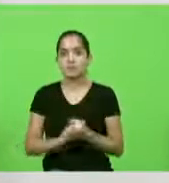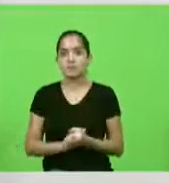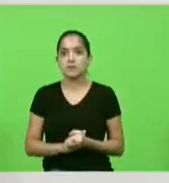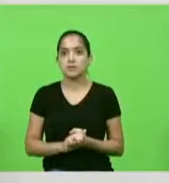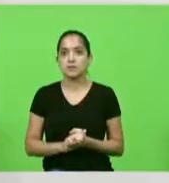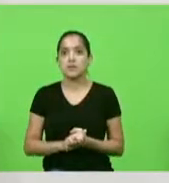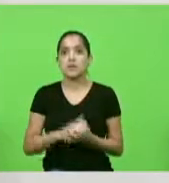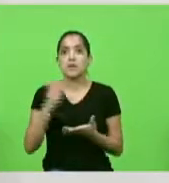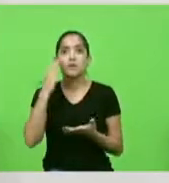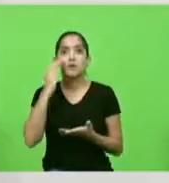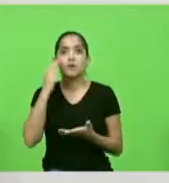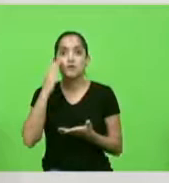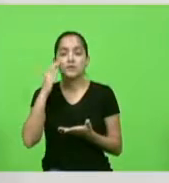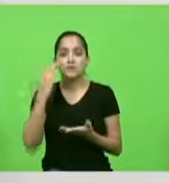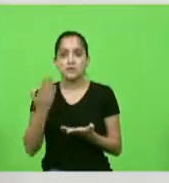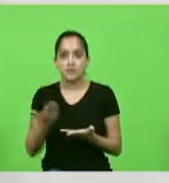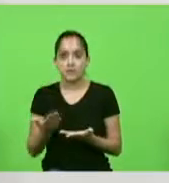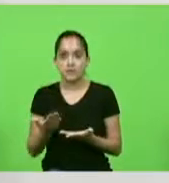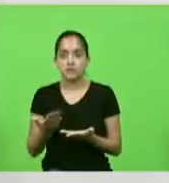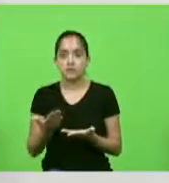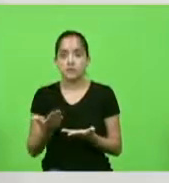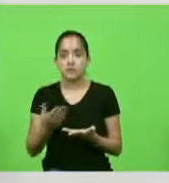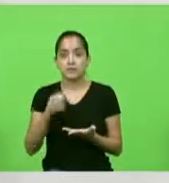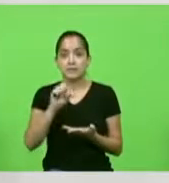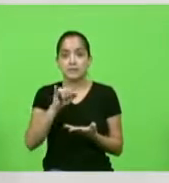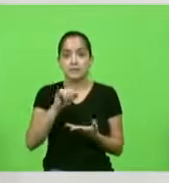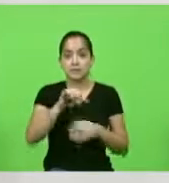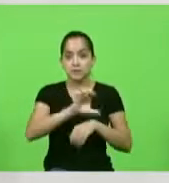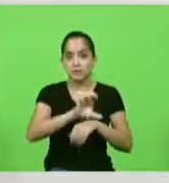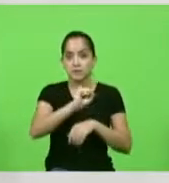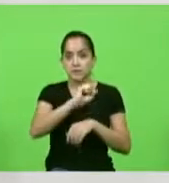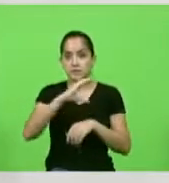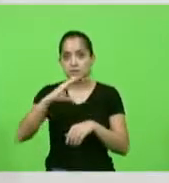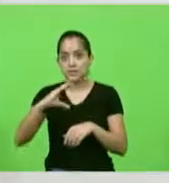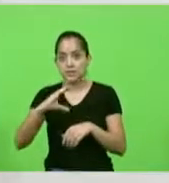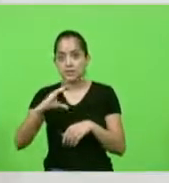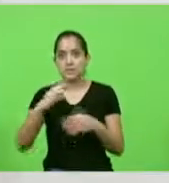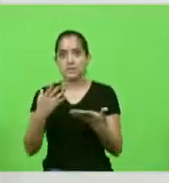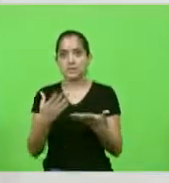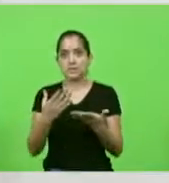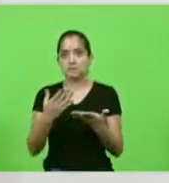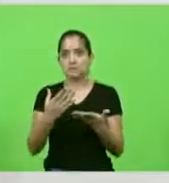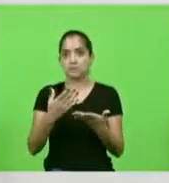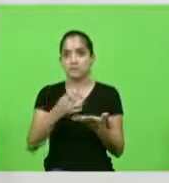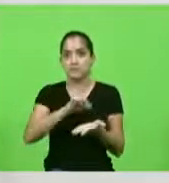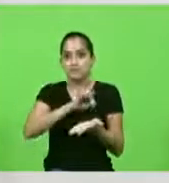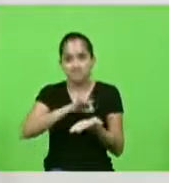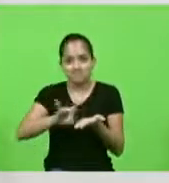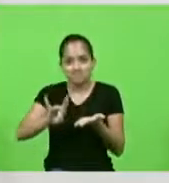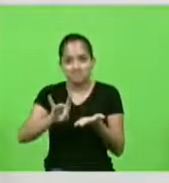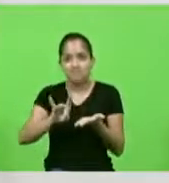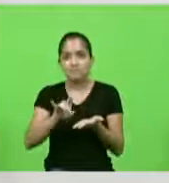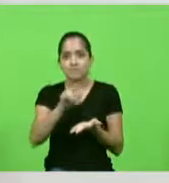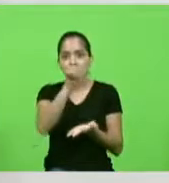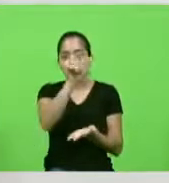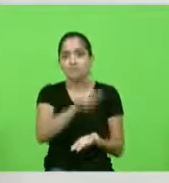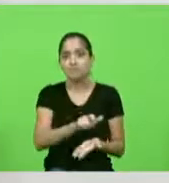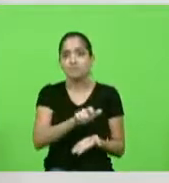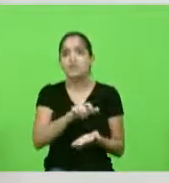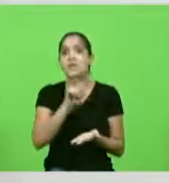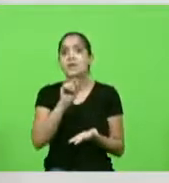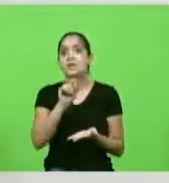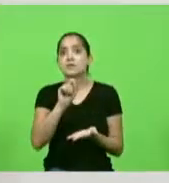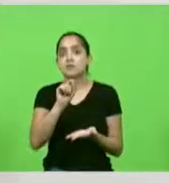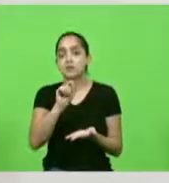Entendo que se Santa Catarina tem um inimigo no momento esse inimigo